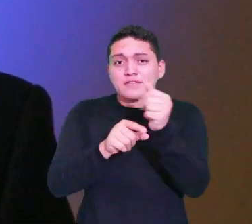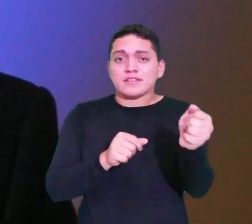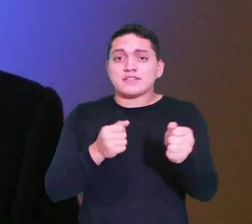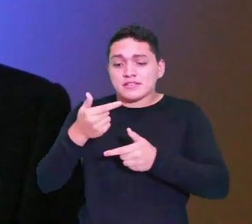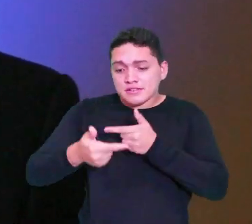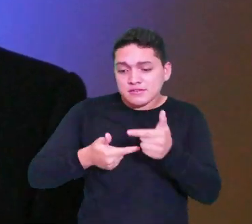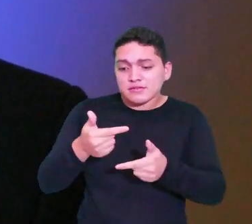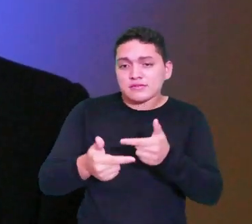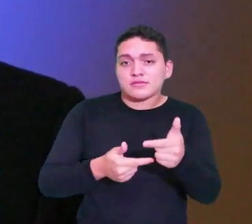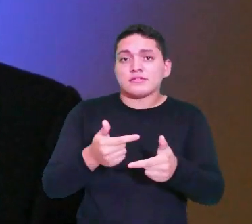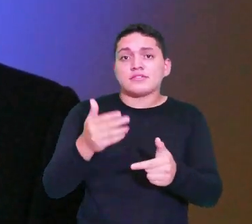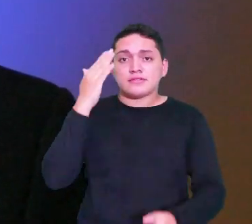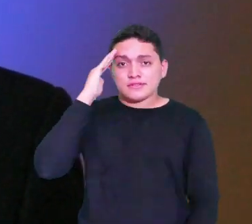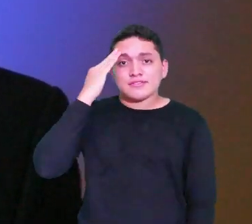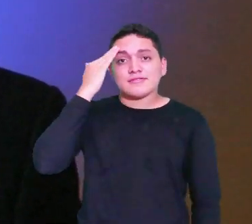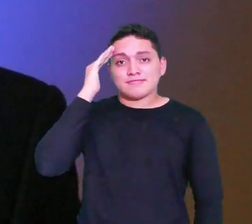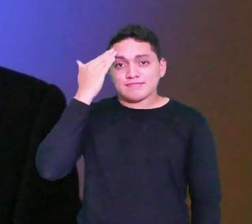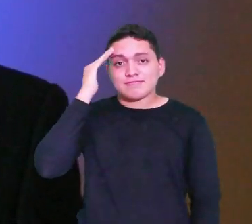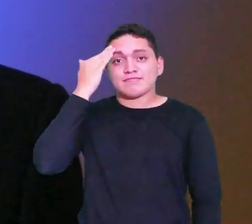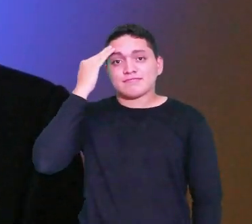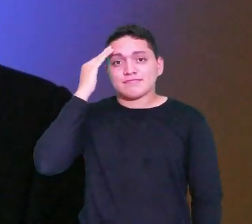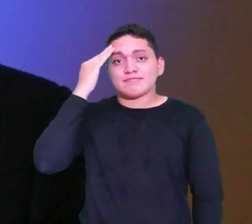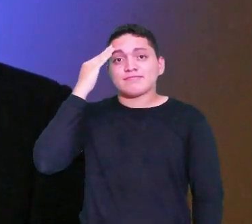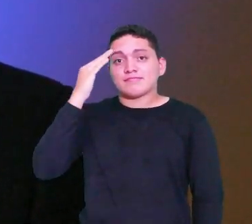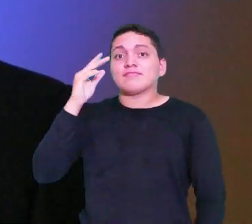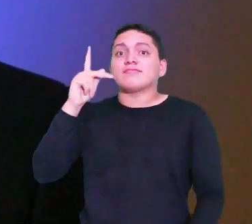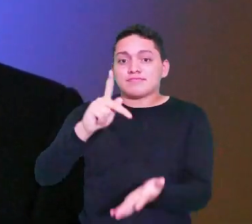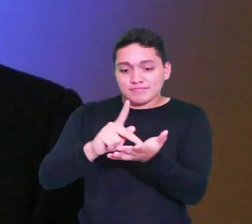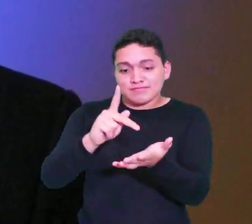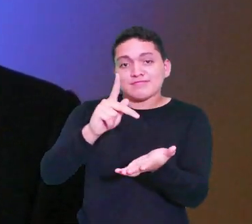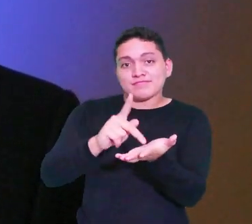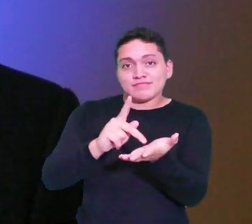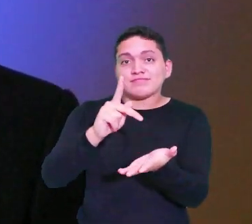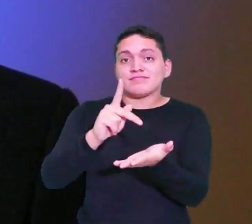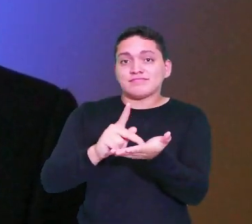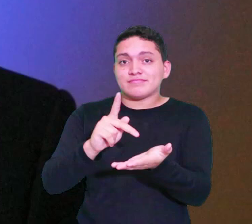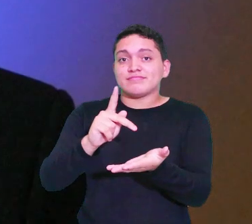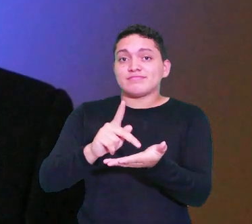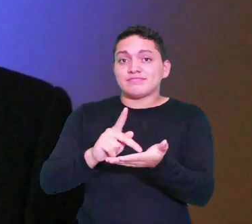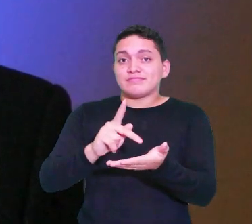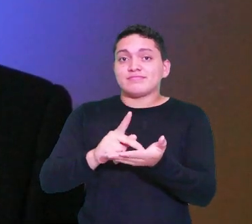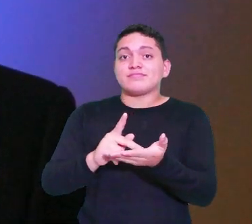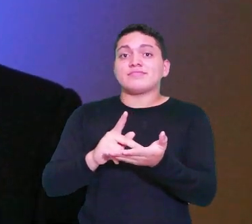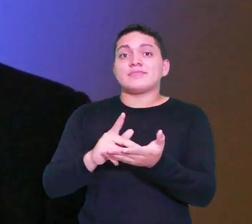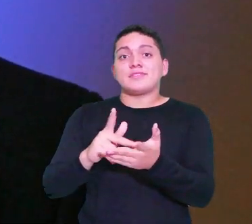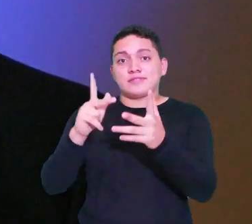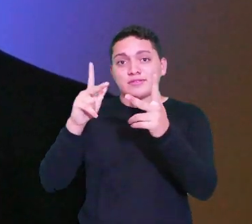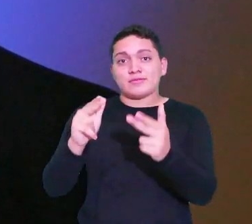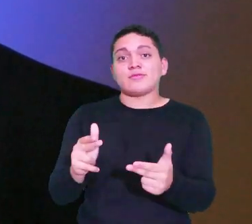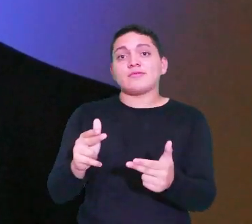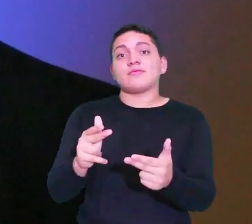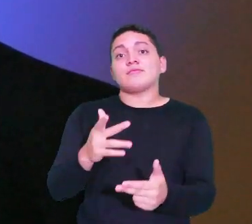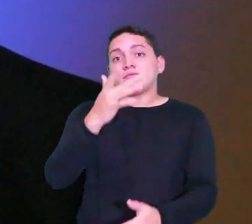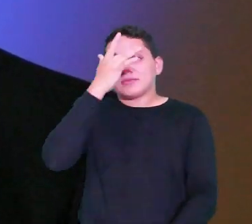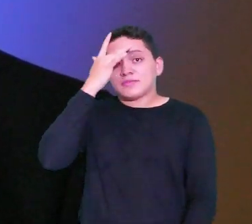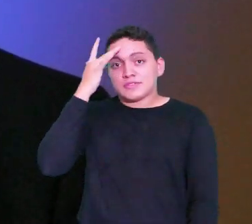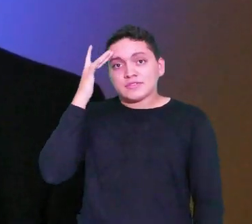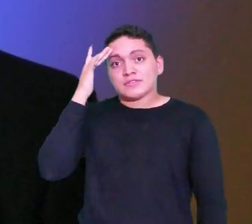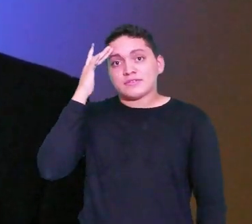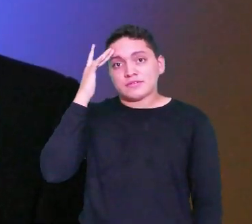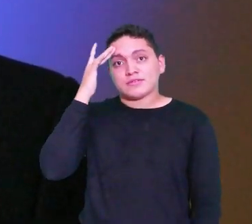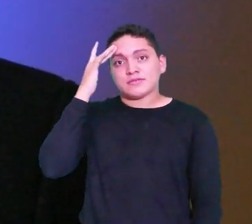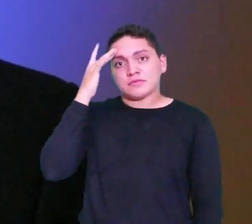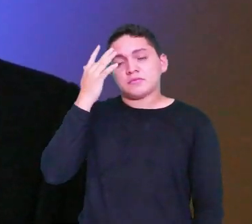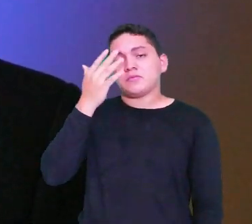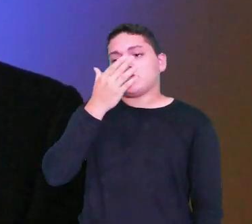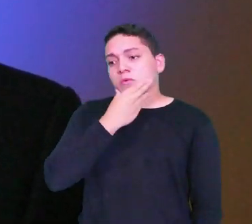é nos conscientizarmos dela. Ela existe, ela é real. Como homens e mulheres, pais